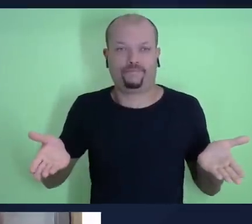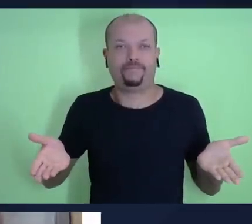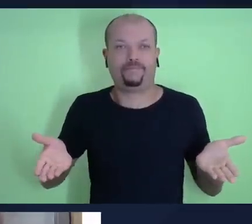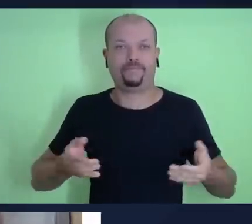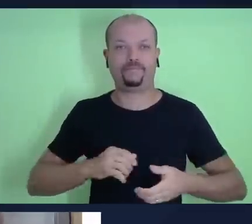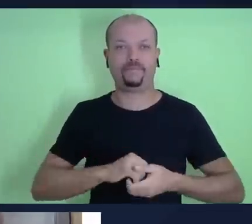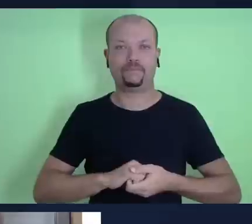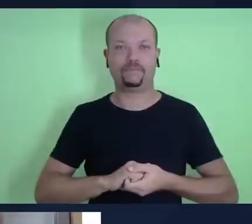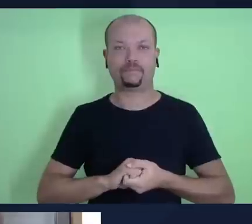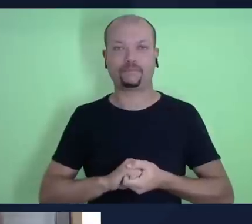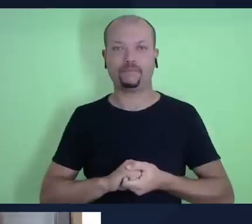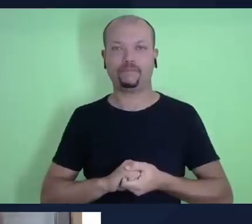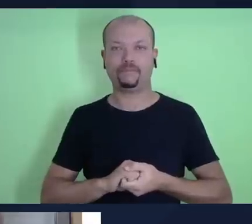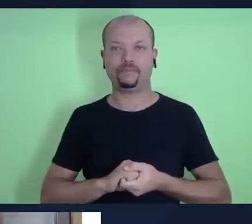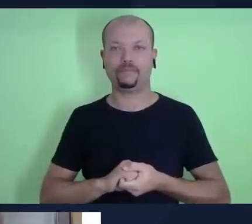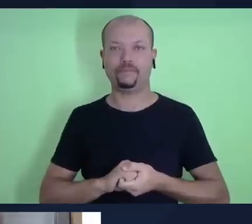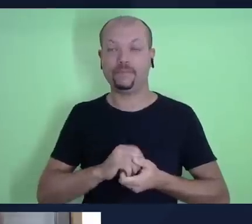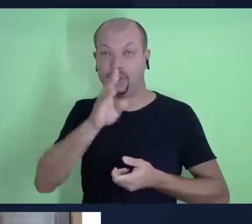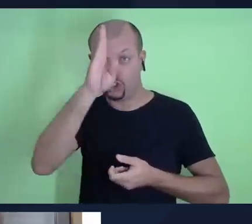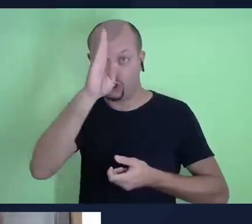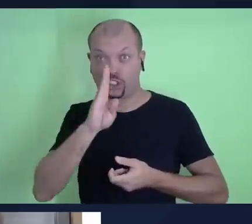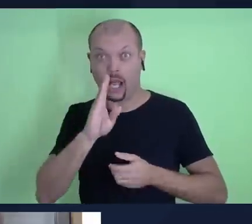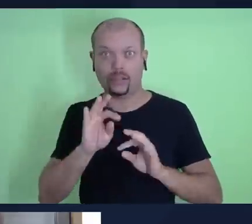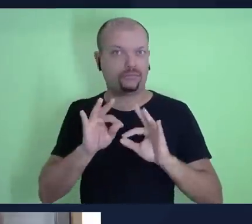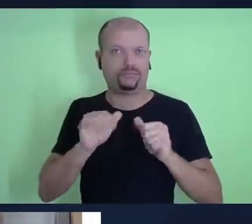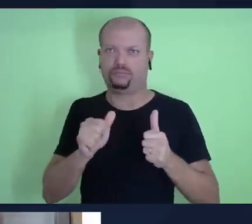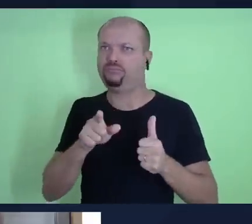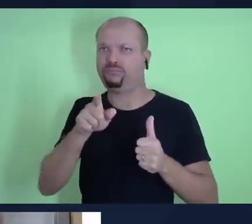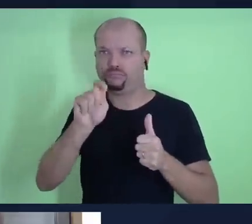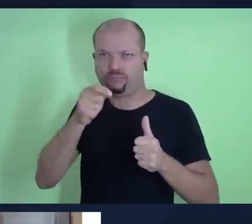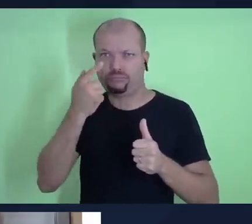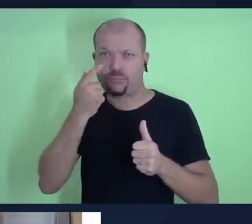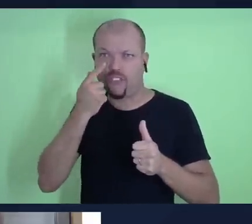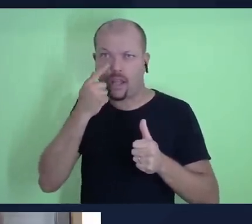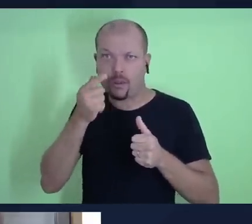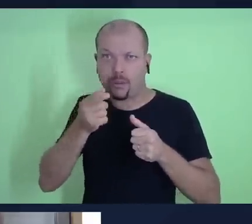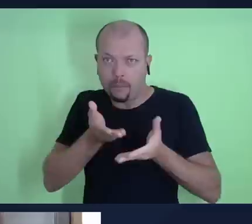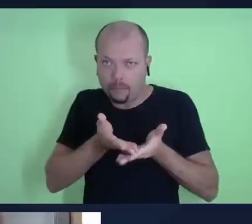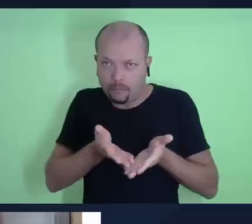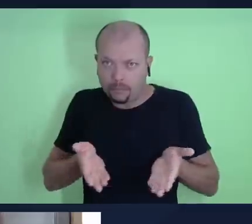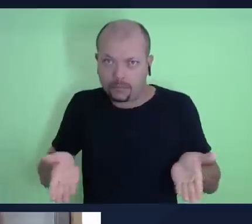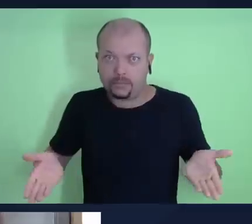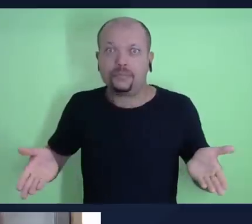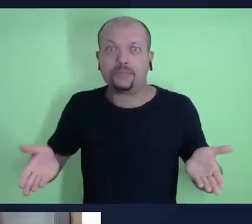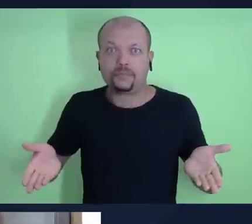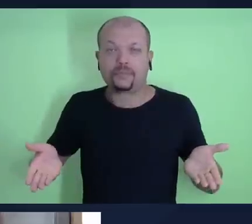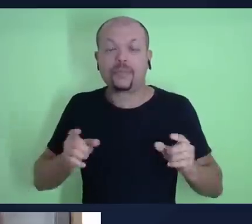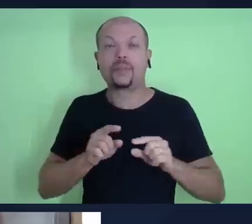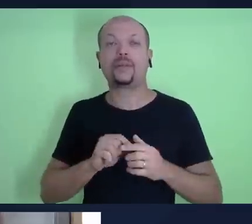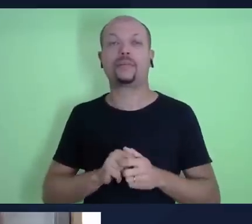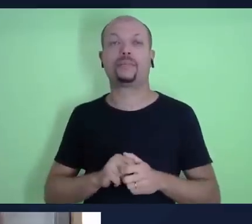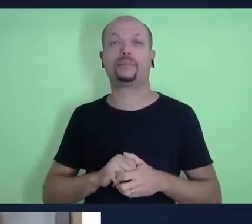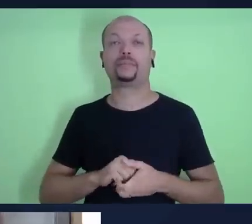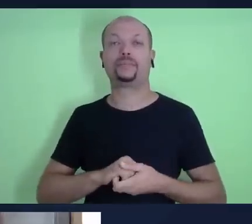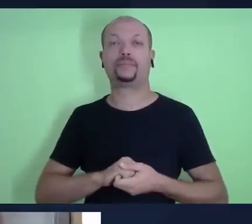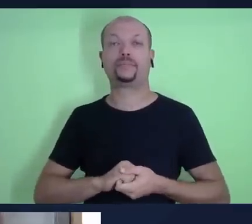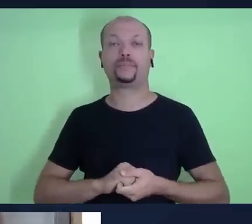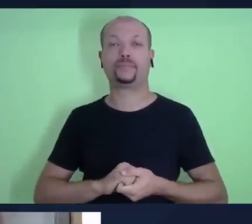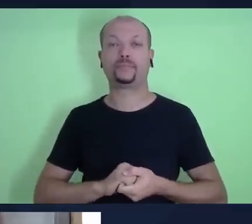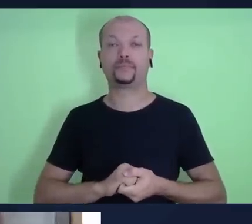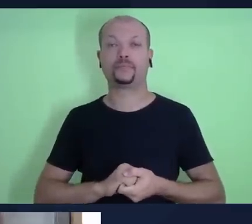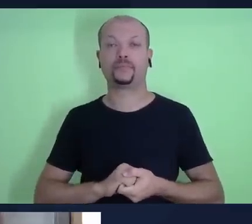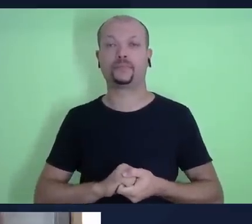coloca gratuitamente o conteúdo, aparece para você na sua tela, mais.cpb.com